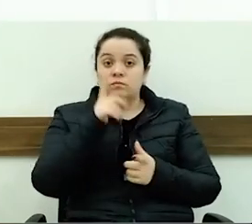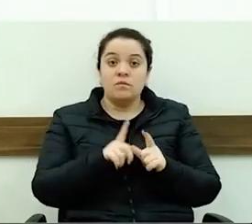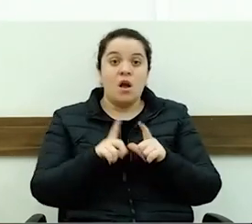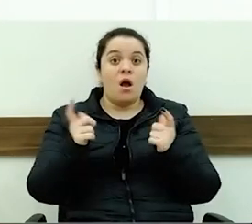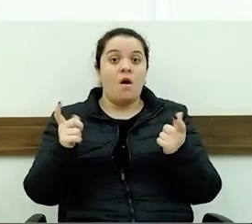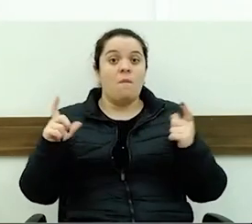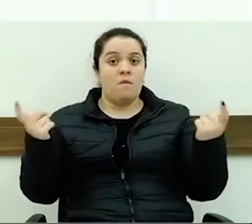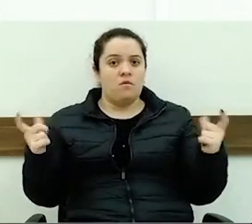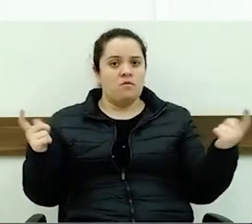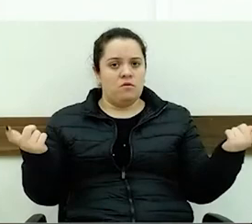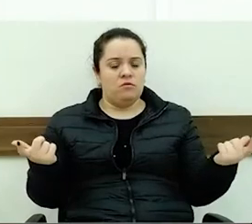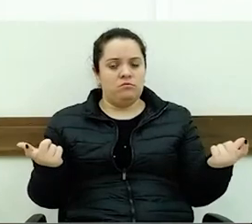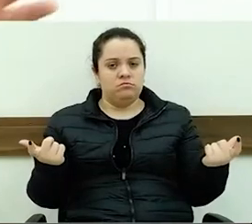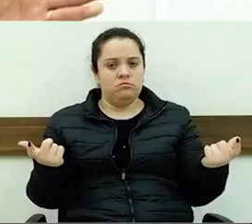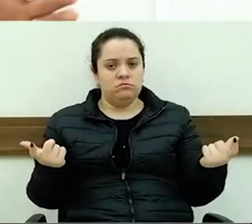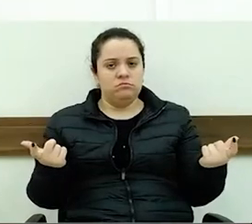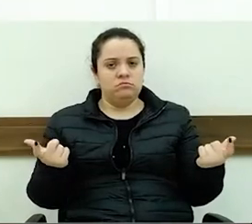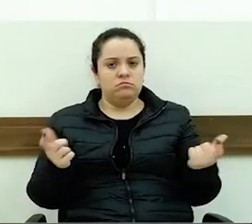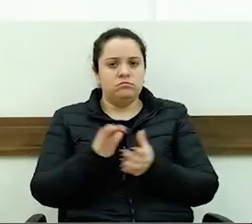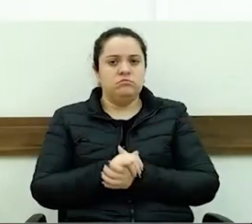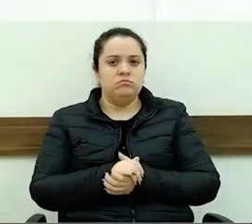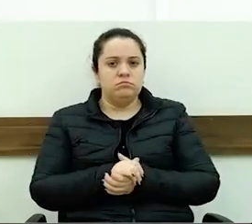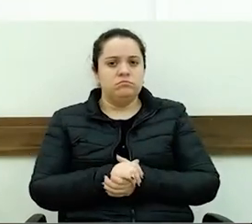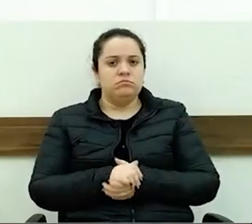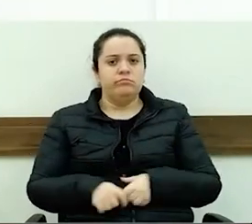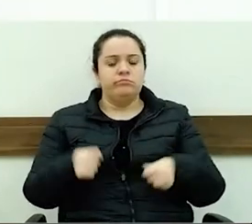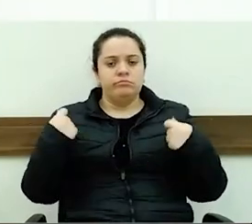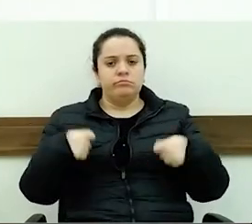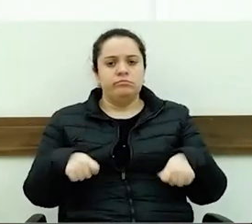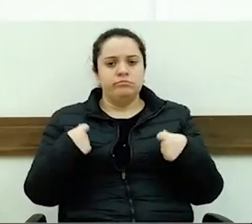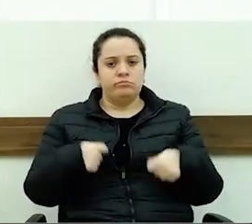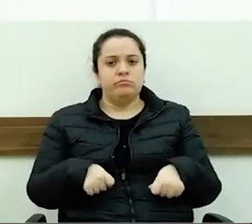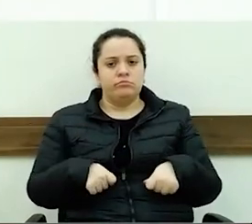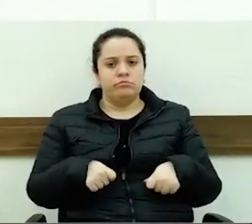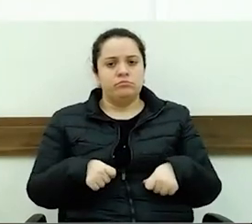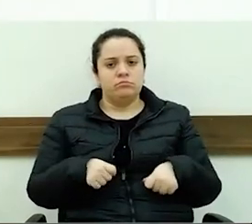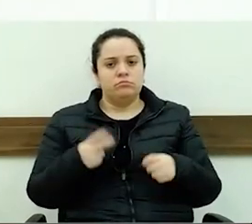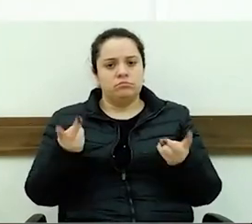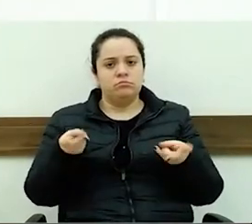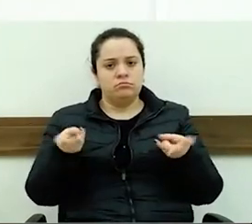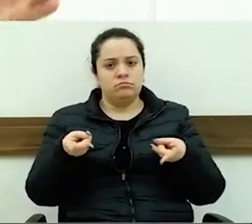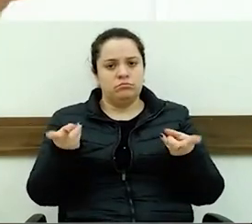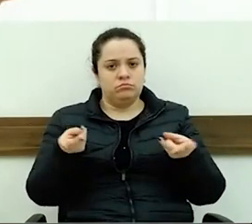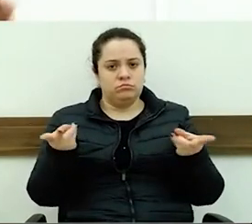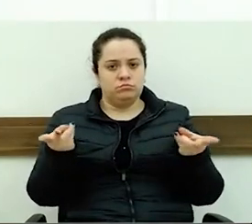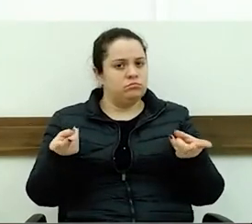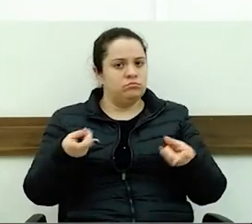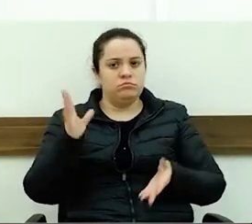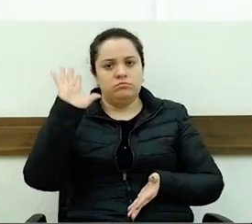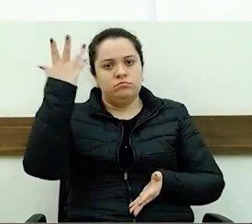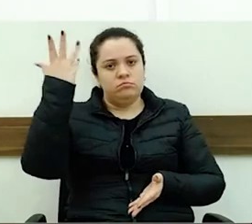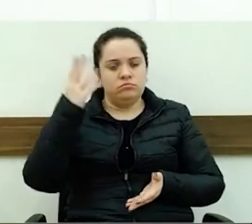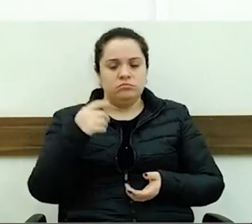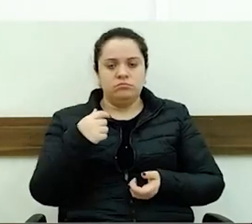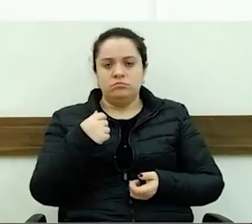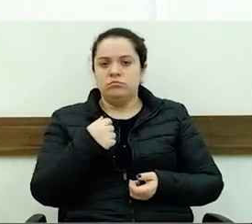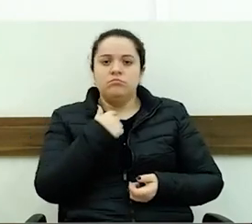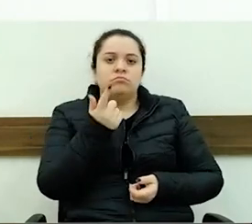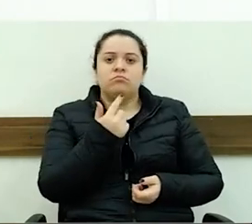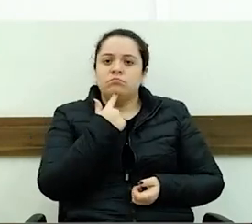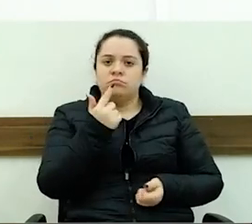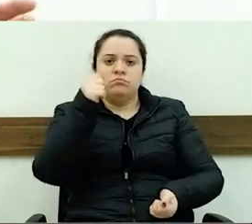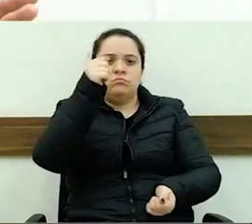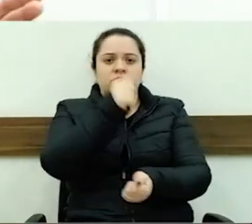no nosso município. Temos que conviver com essa situação? Teremos que conviver, não tem como a gente parar hoje.